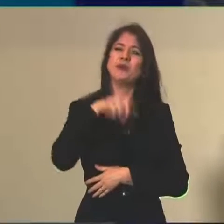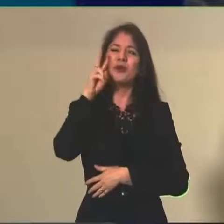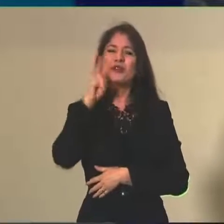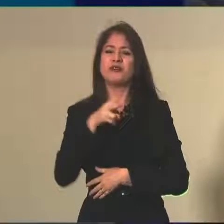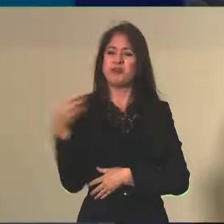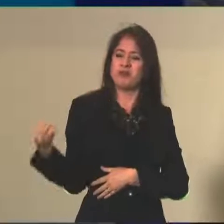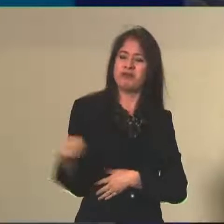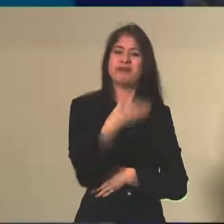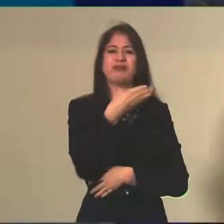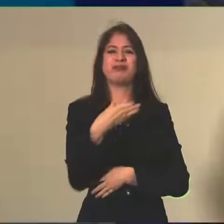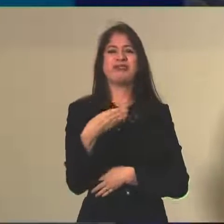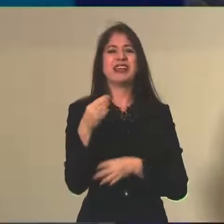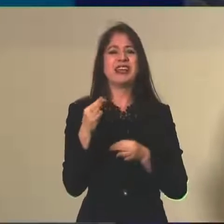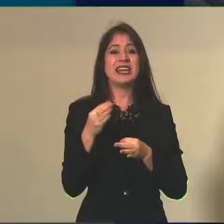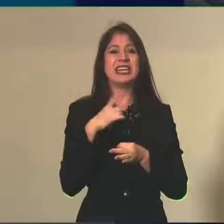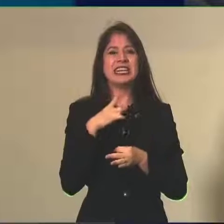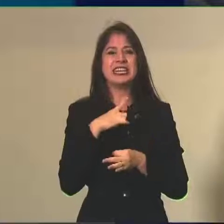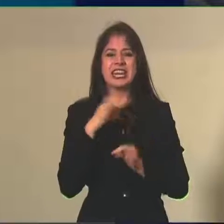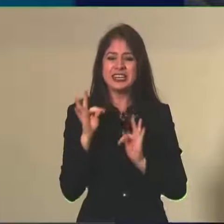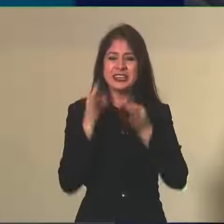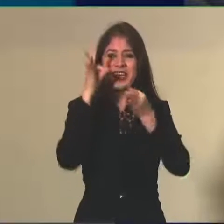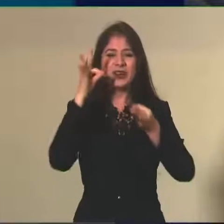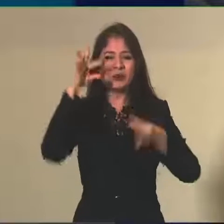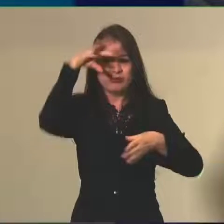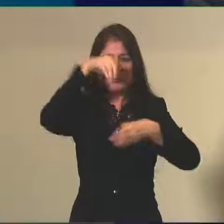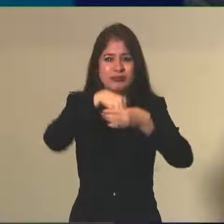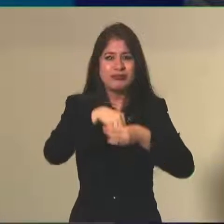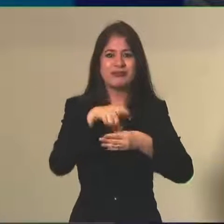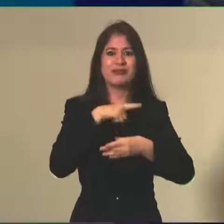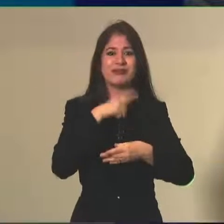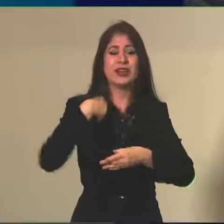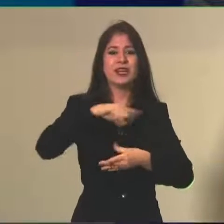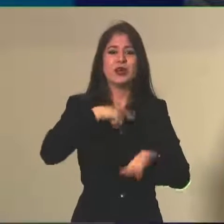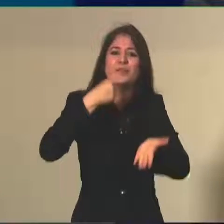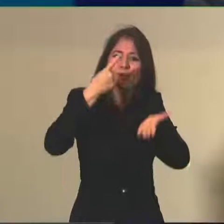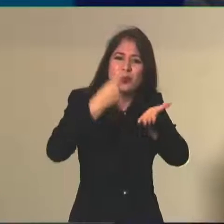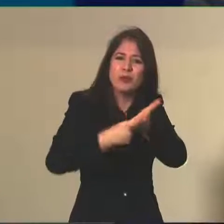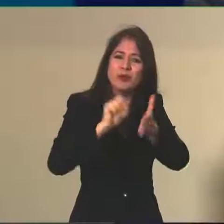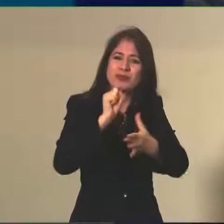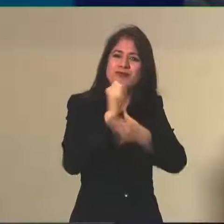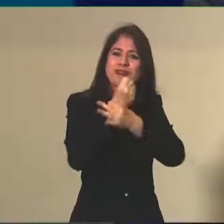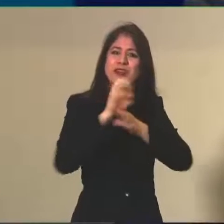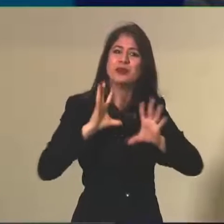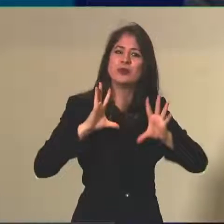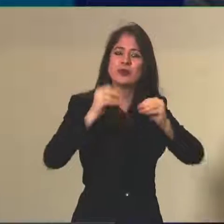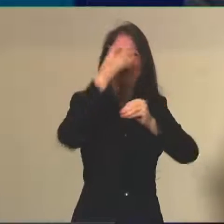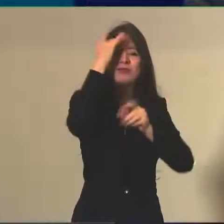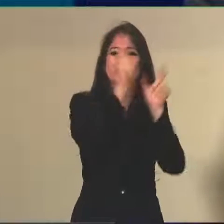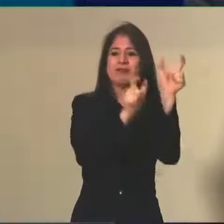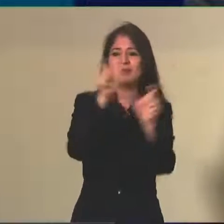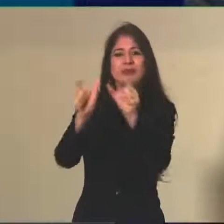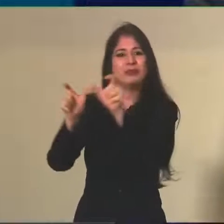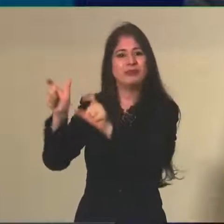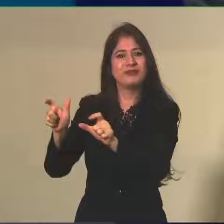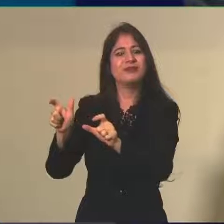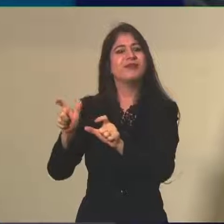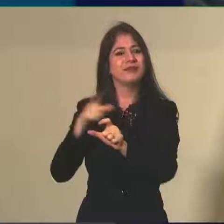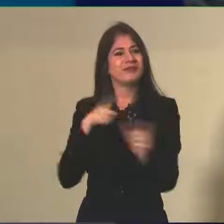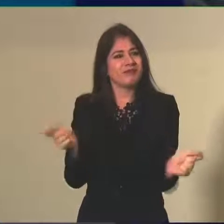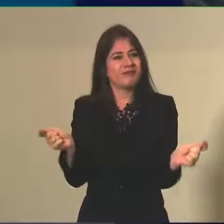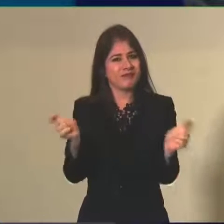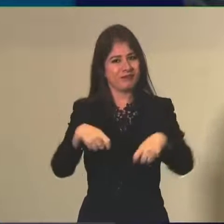moderno, e que consiga cumprir o seu objetivo de garantir a todos aqueles que têm a